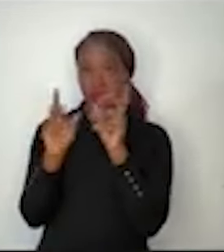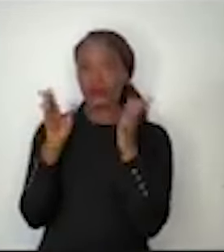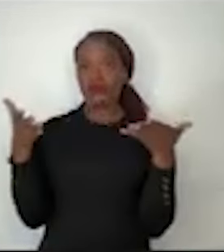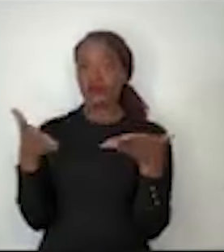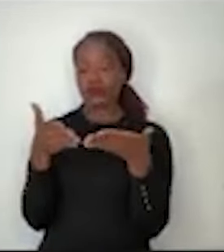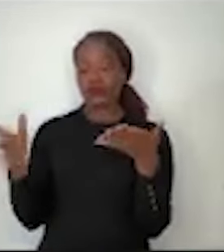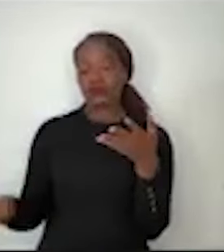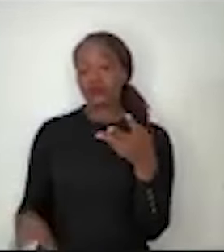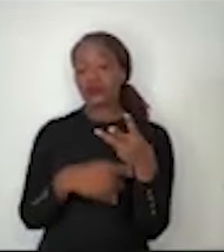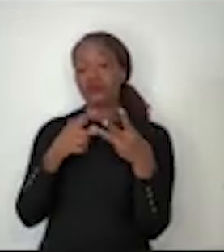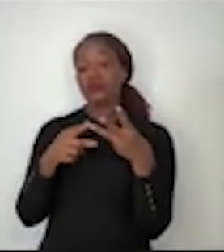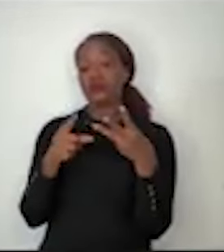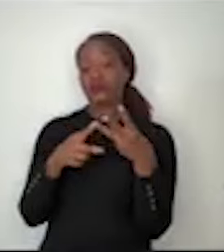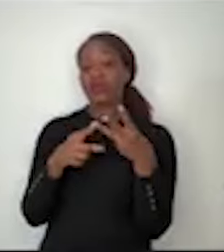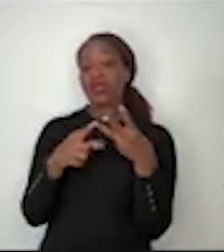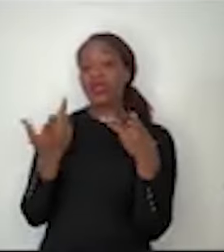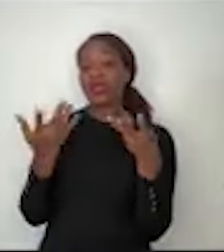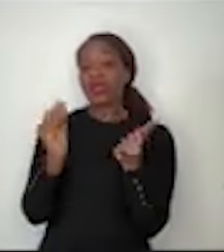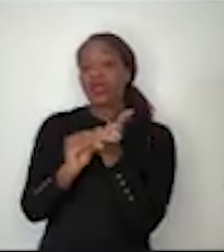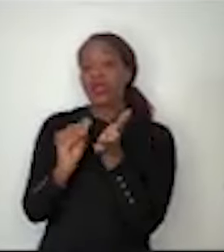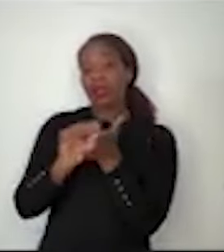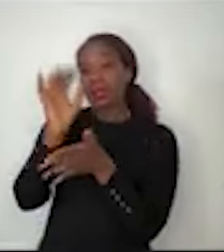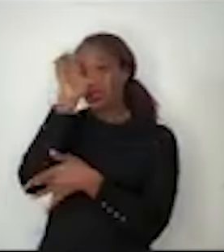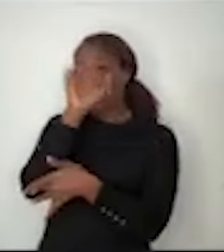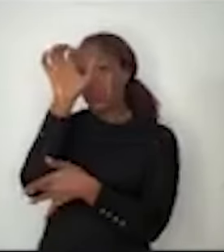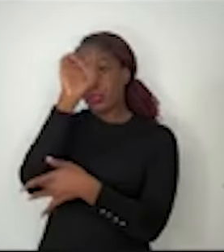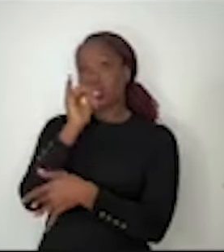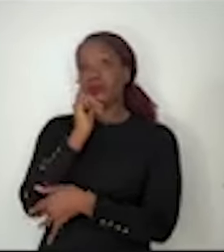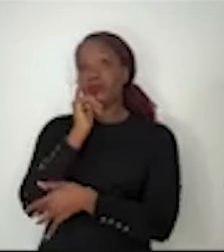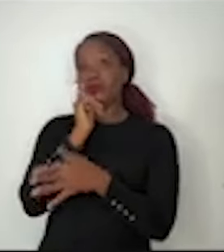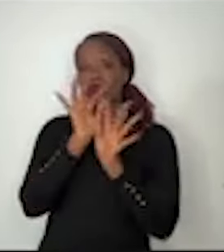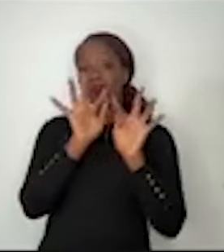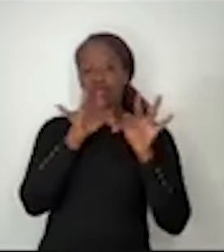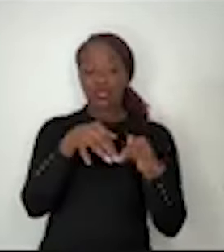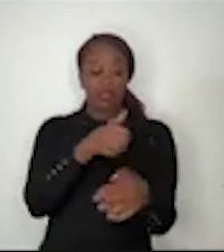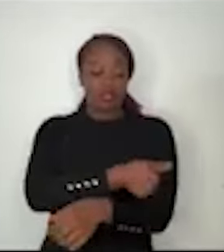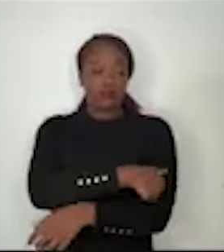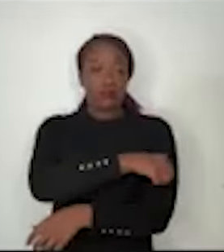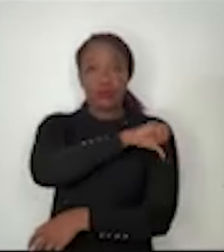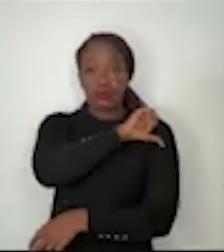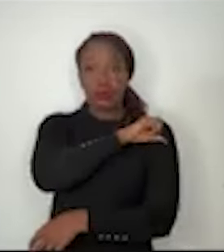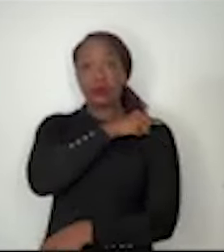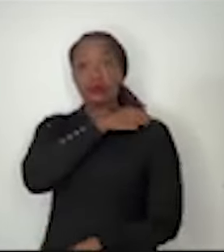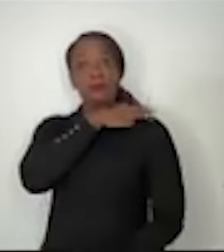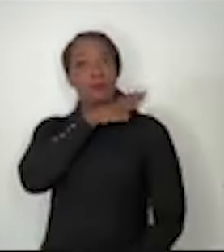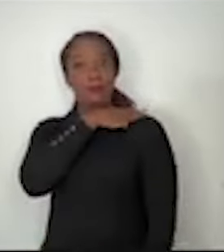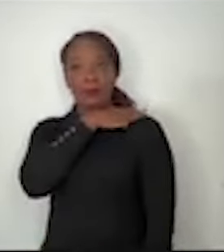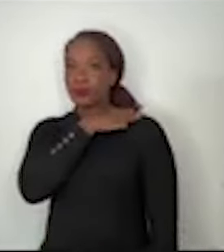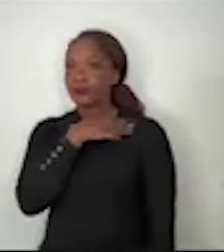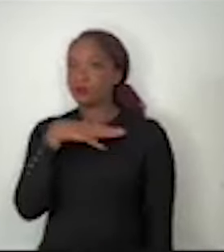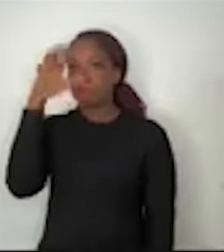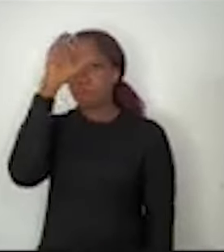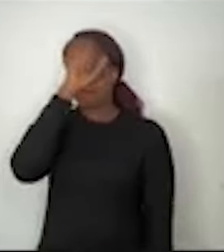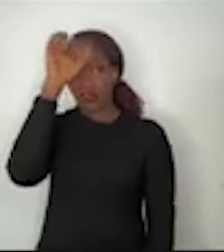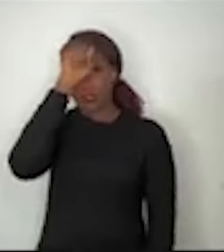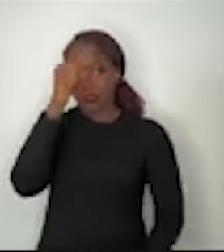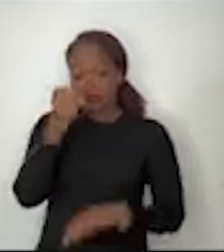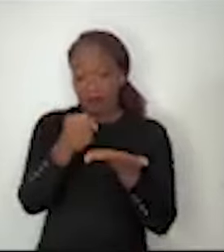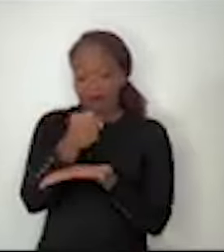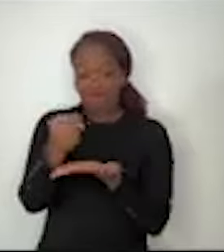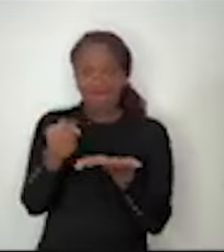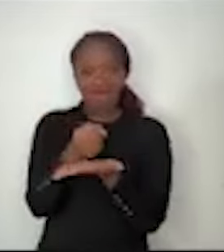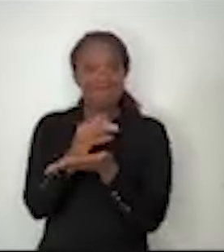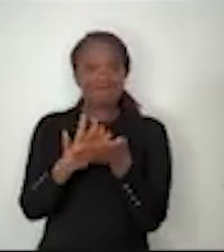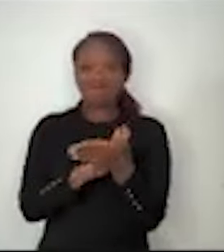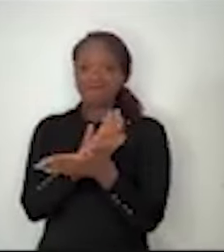déficit de aprendizado. A criança termina o fundamental e termina o médio e não aprendeu o mínimo que precisava ter aprendido e